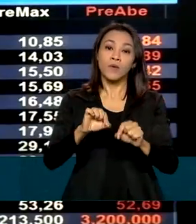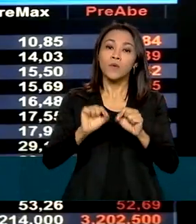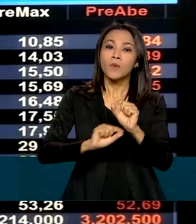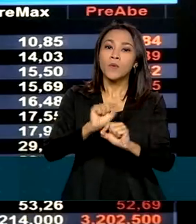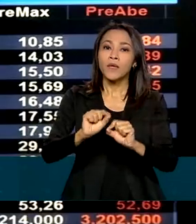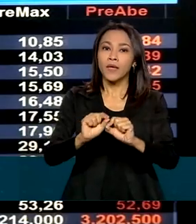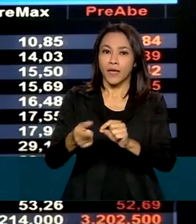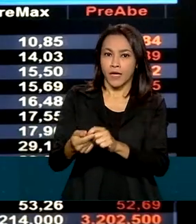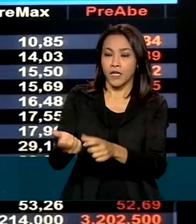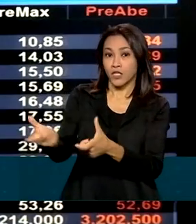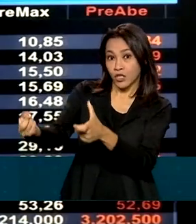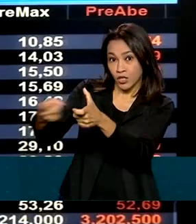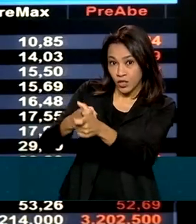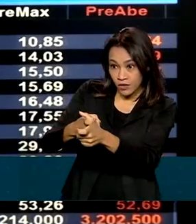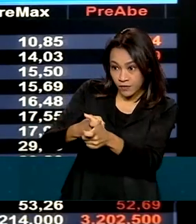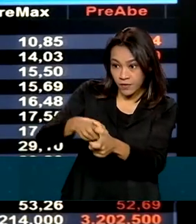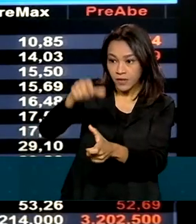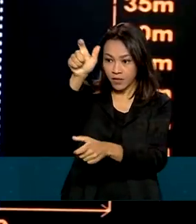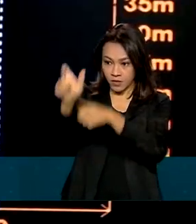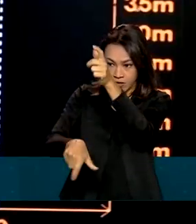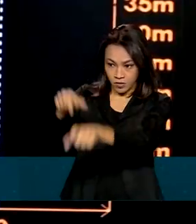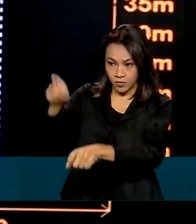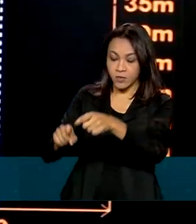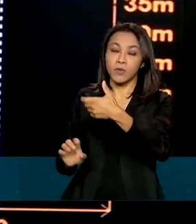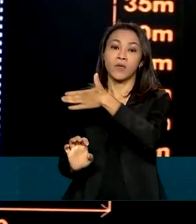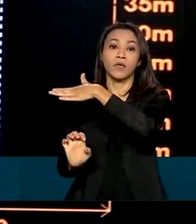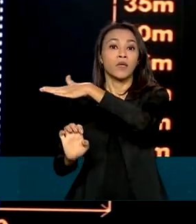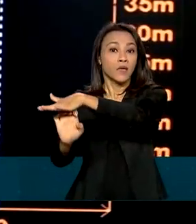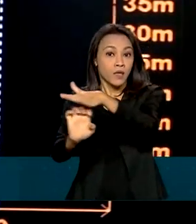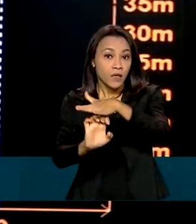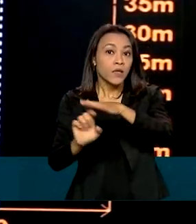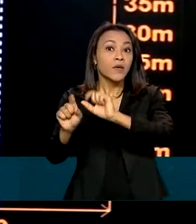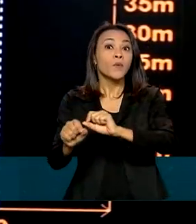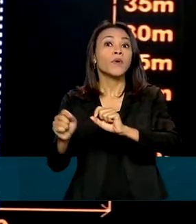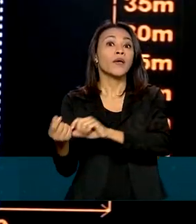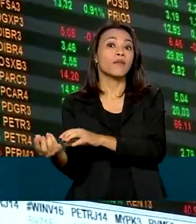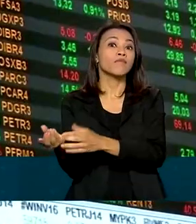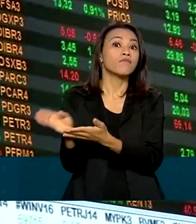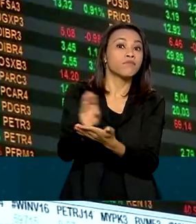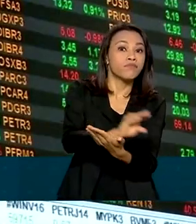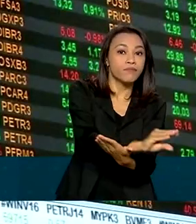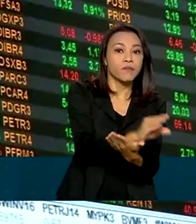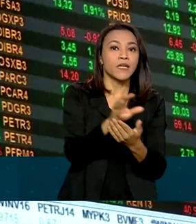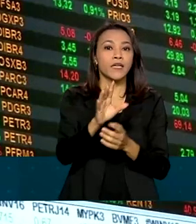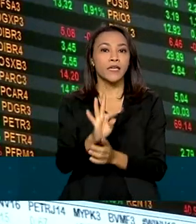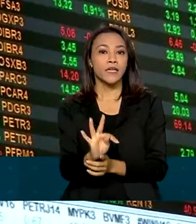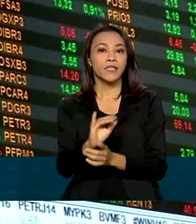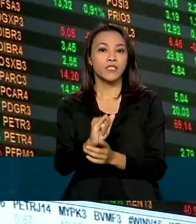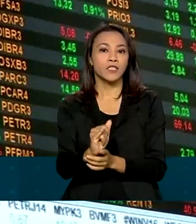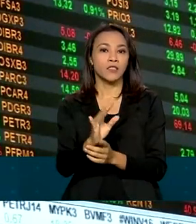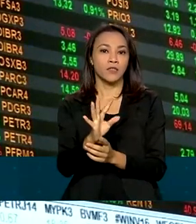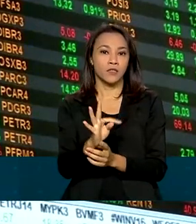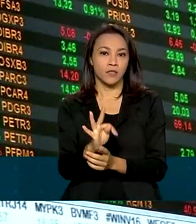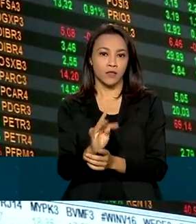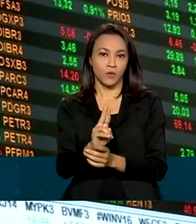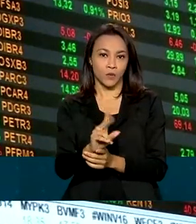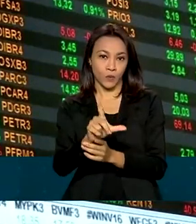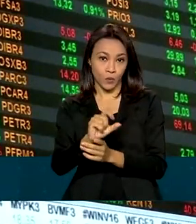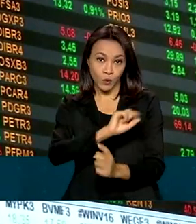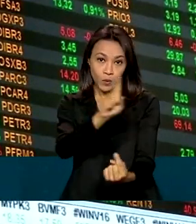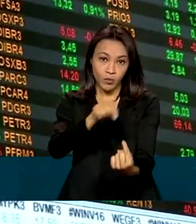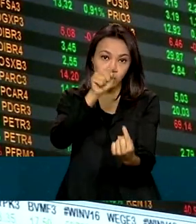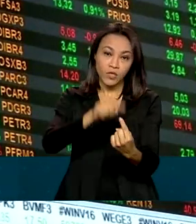que transforma dívidas de clientes a empresas em títulos vendidos a investidores. O objetivo é facilitar o acesso ao